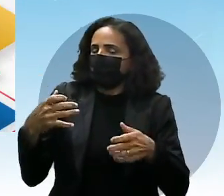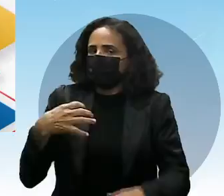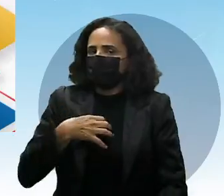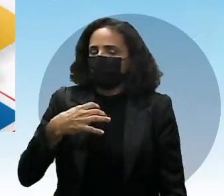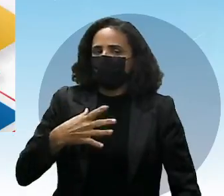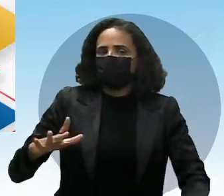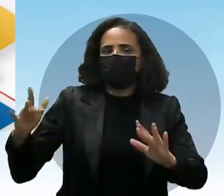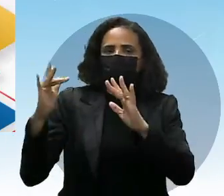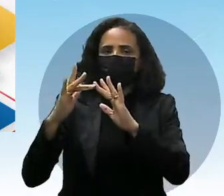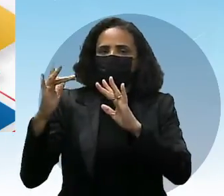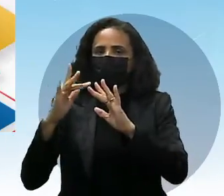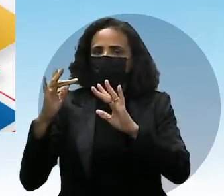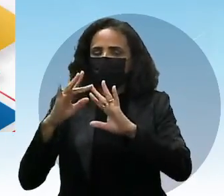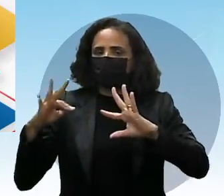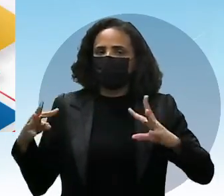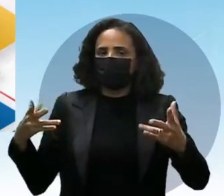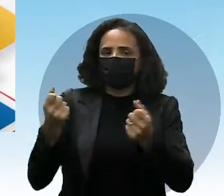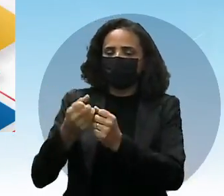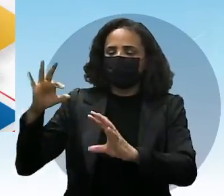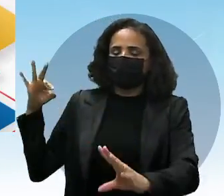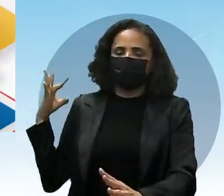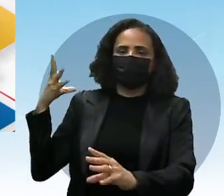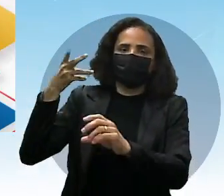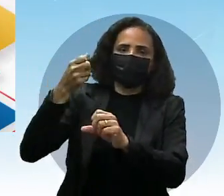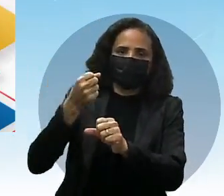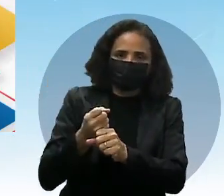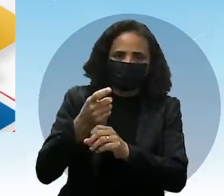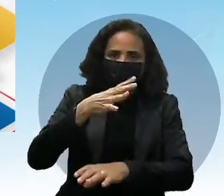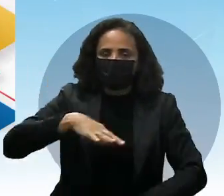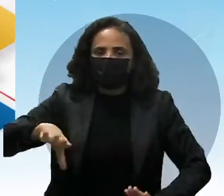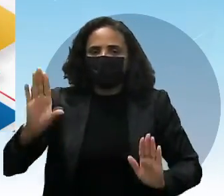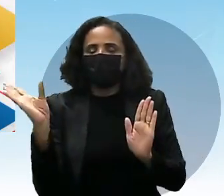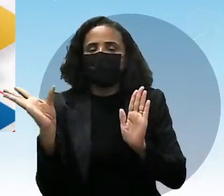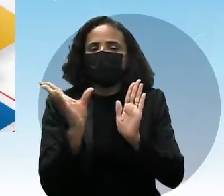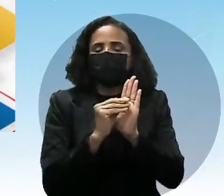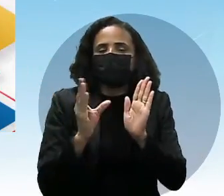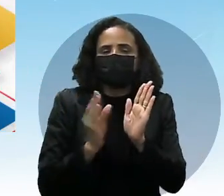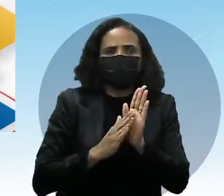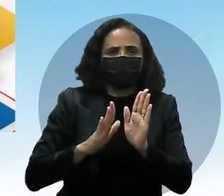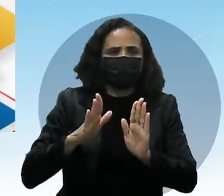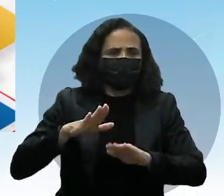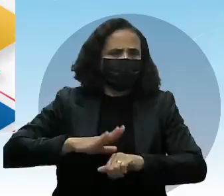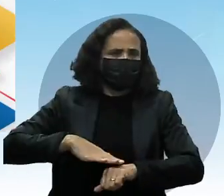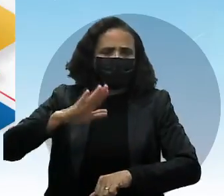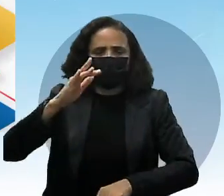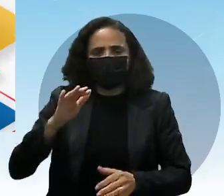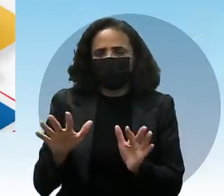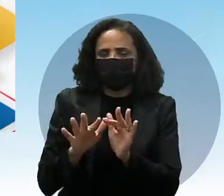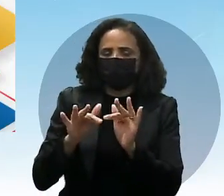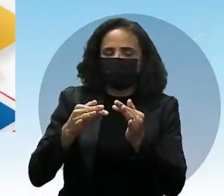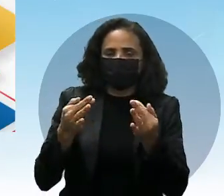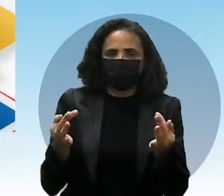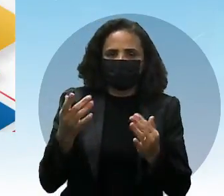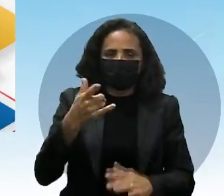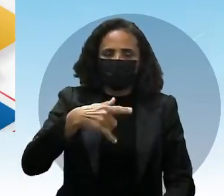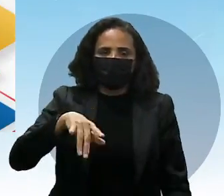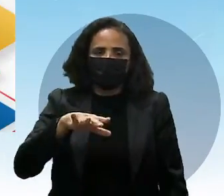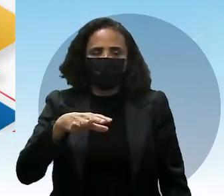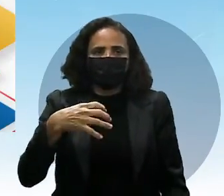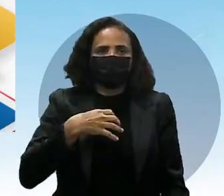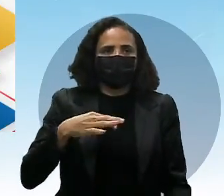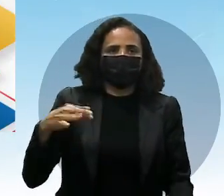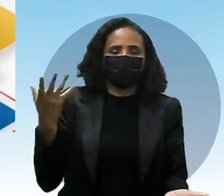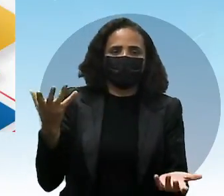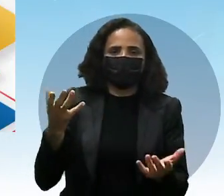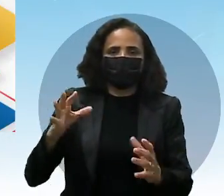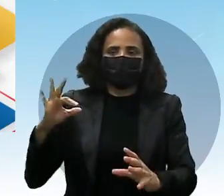contato direto, né, revisando o conteúdo. Você revisa o conteúdo de forma mais leve, ele vai fazer com que você faça ali o